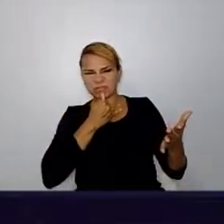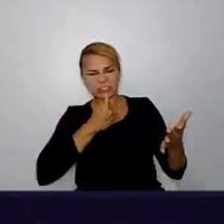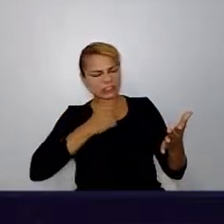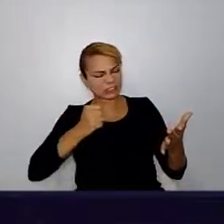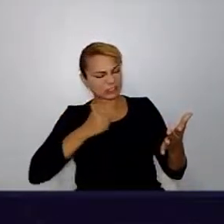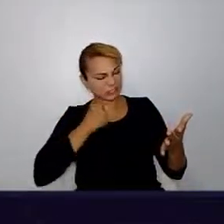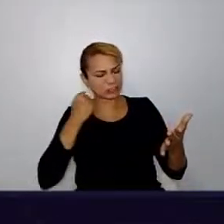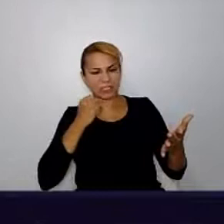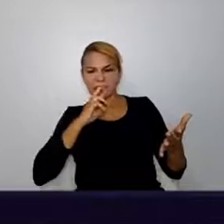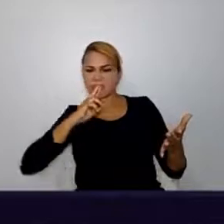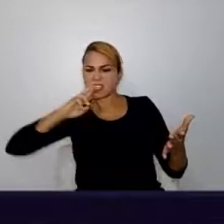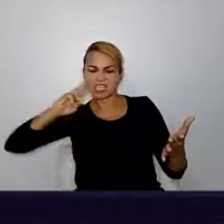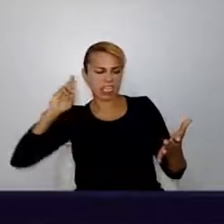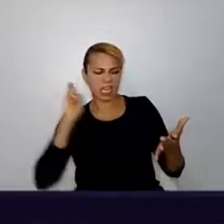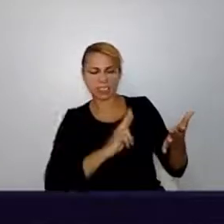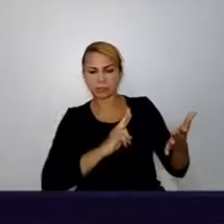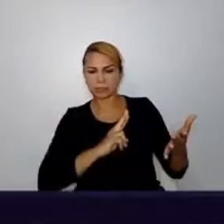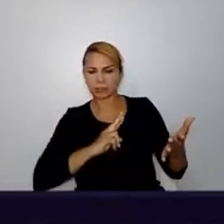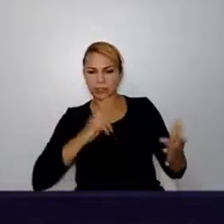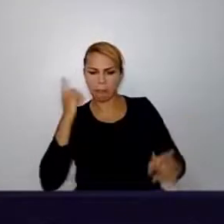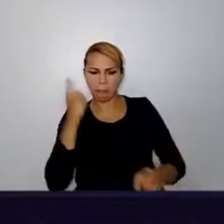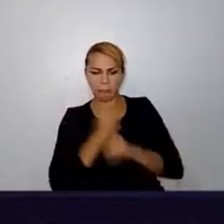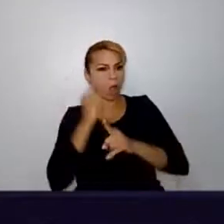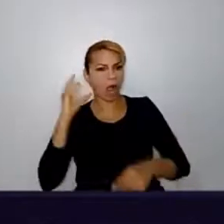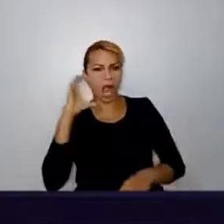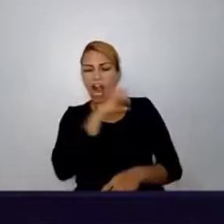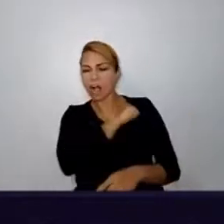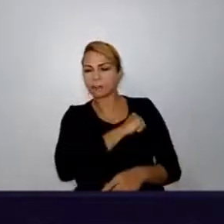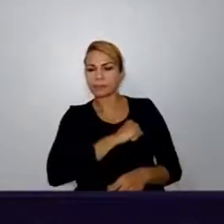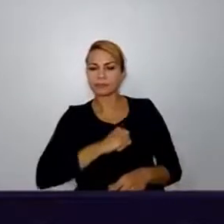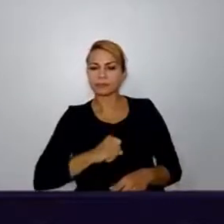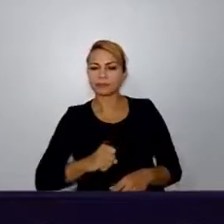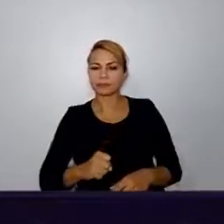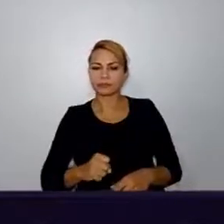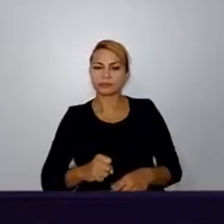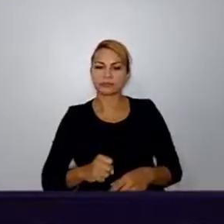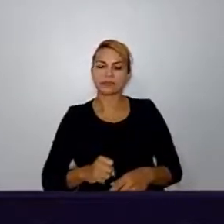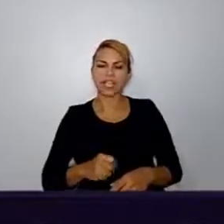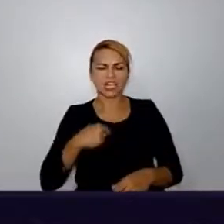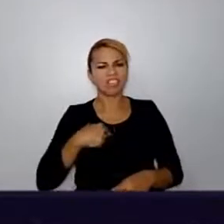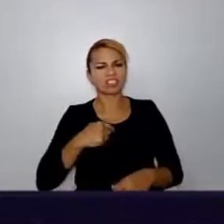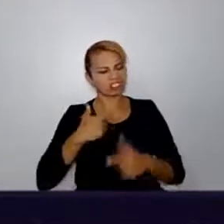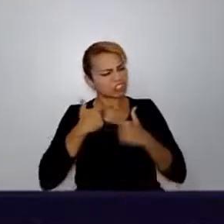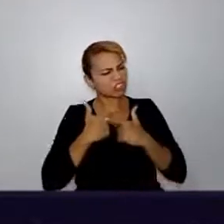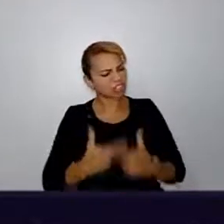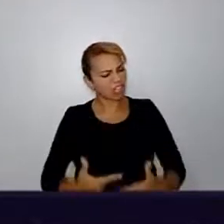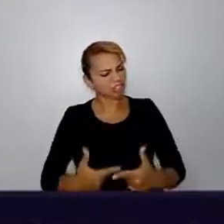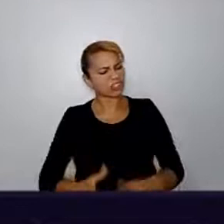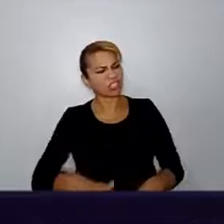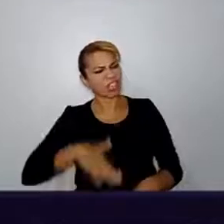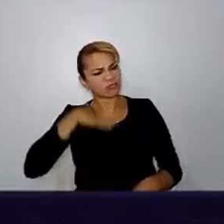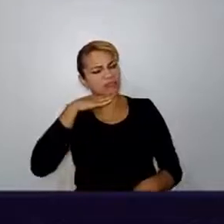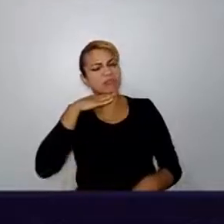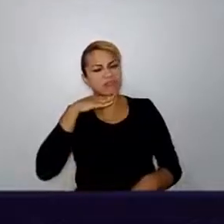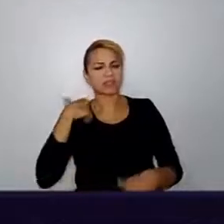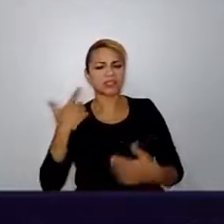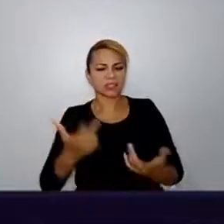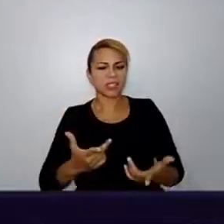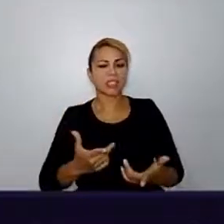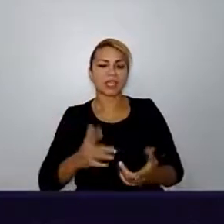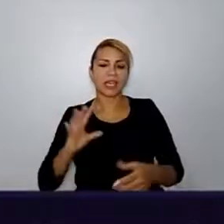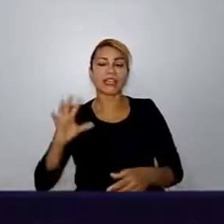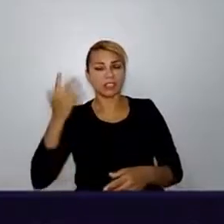mesma hora. que veio na cabeça, tipo, eu mandei. E eu fiquei muito, muito chateada. E acho que essa foi uma das situações mais